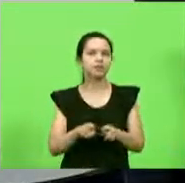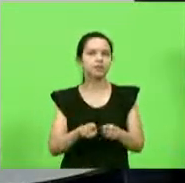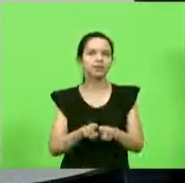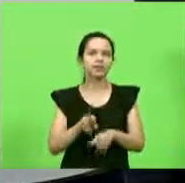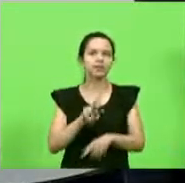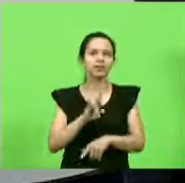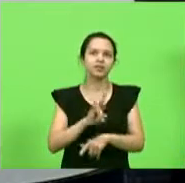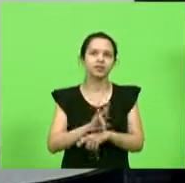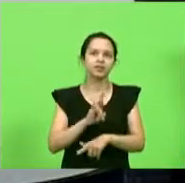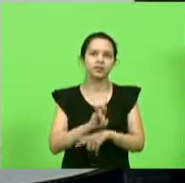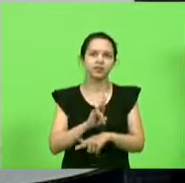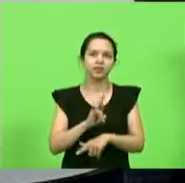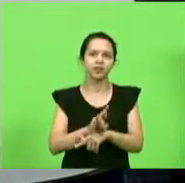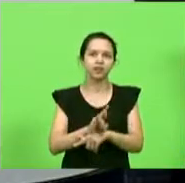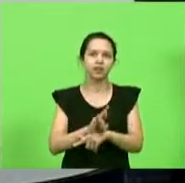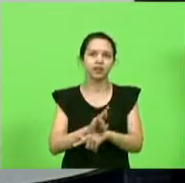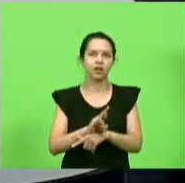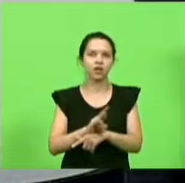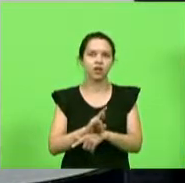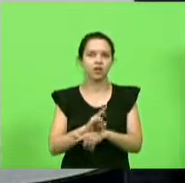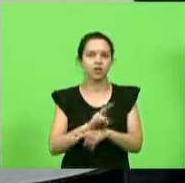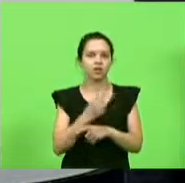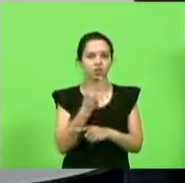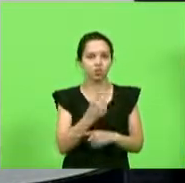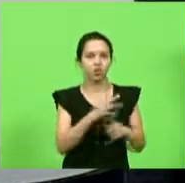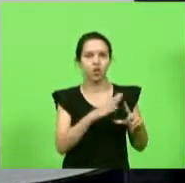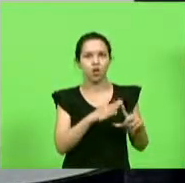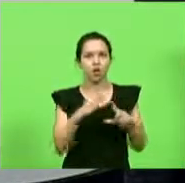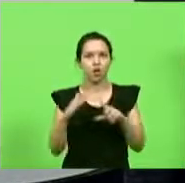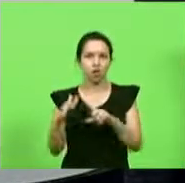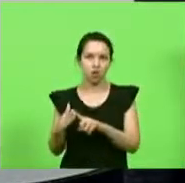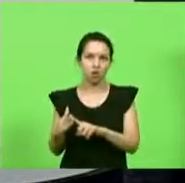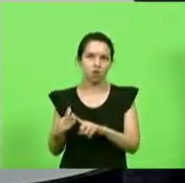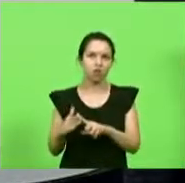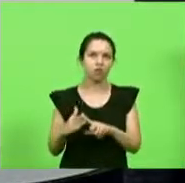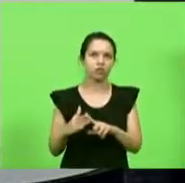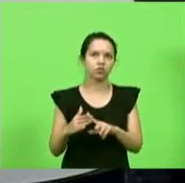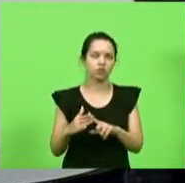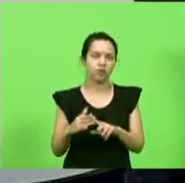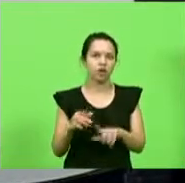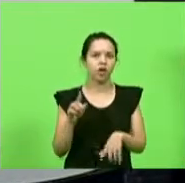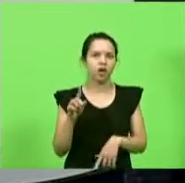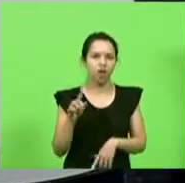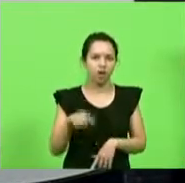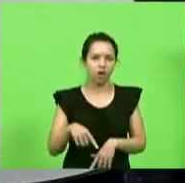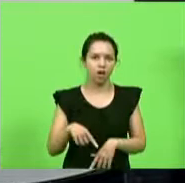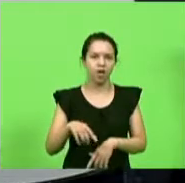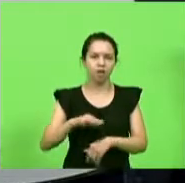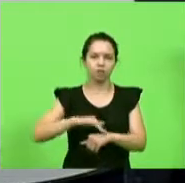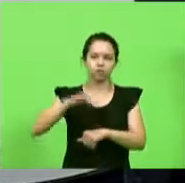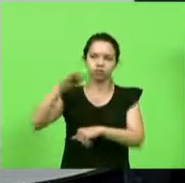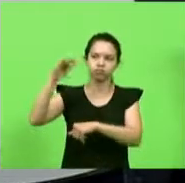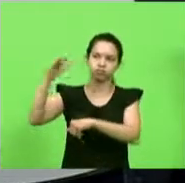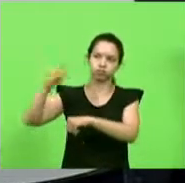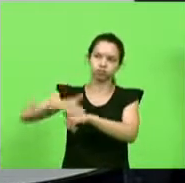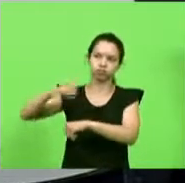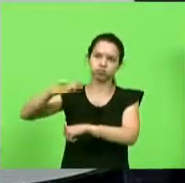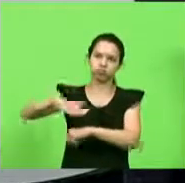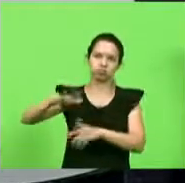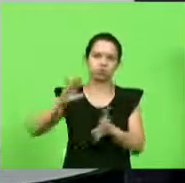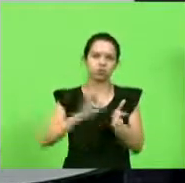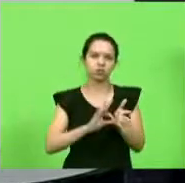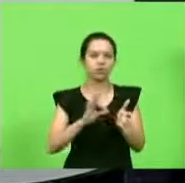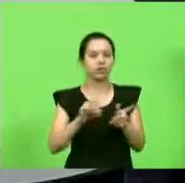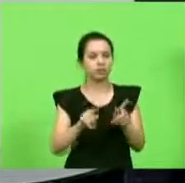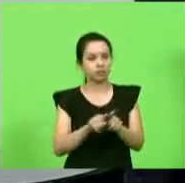duas lojas né Nilson e é uma referência do Alto Vale Rio do Sul